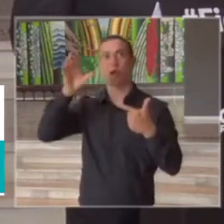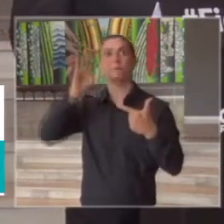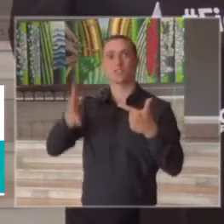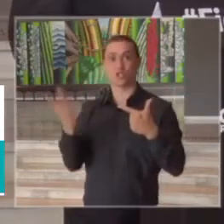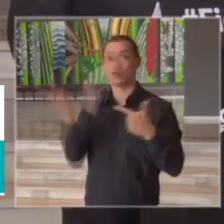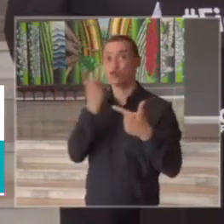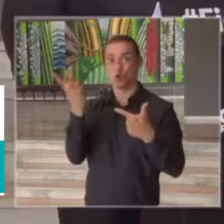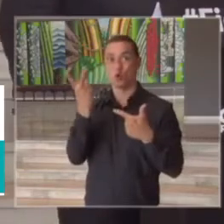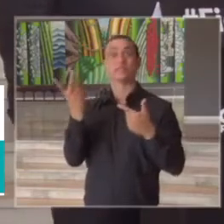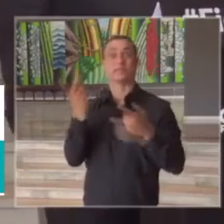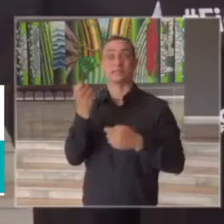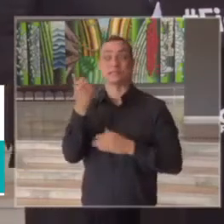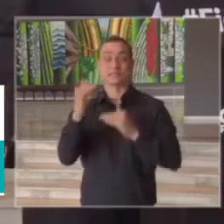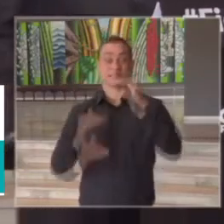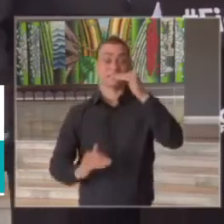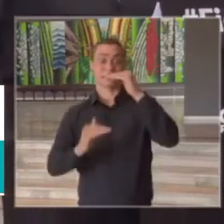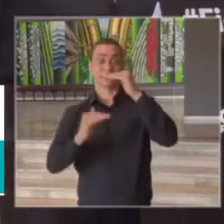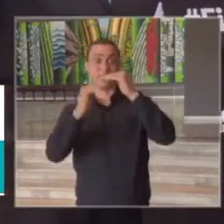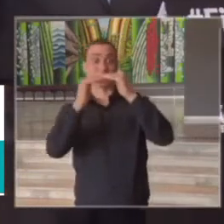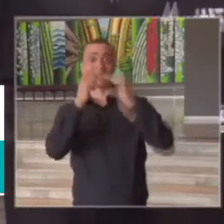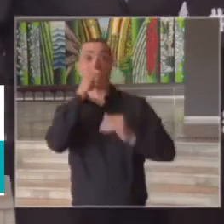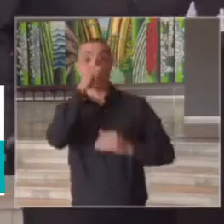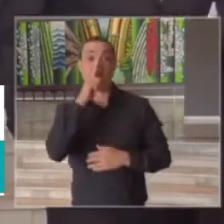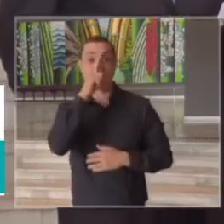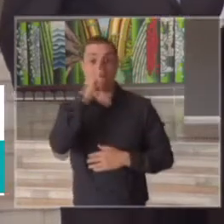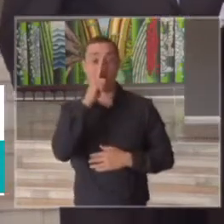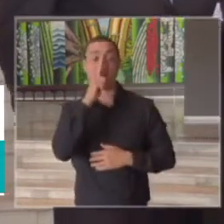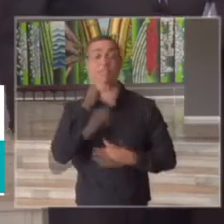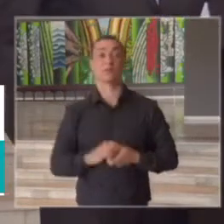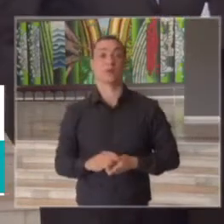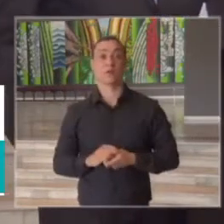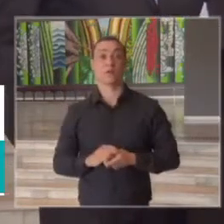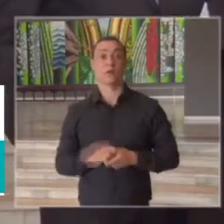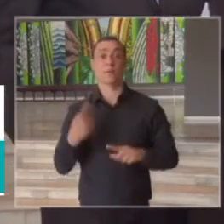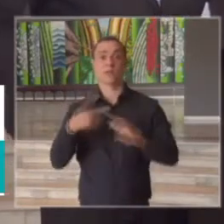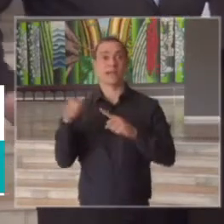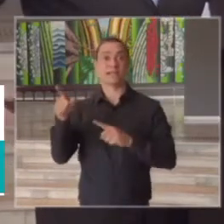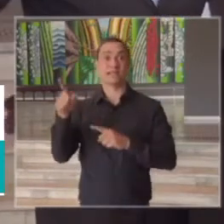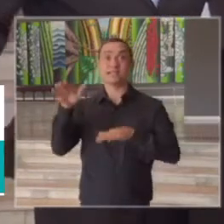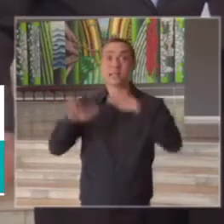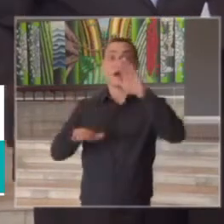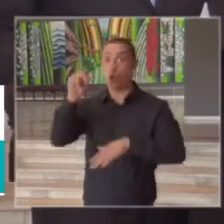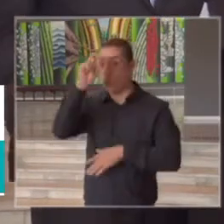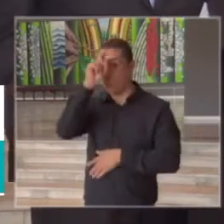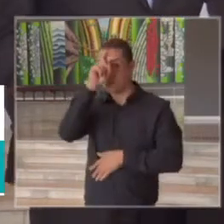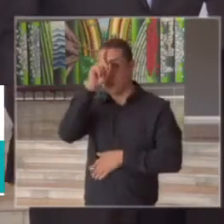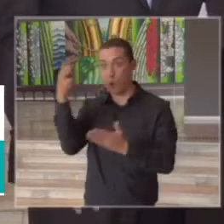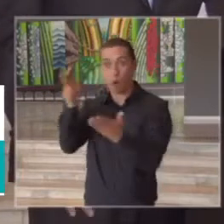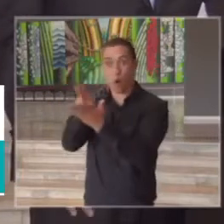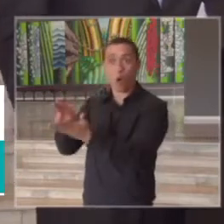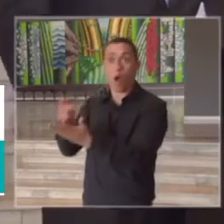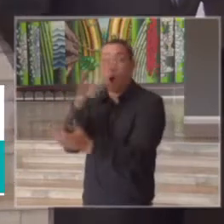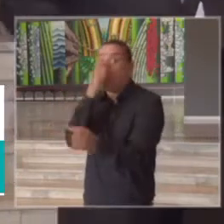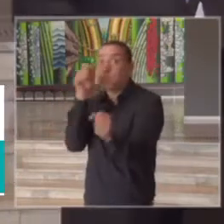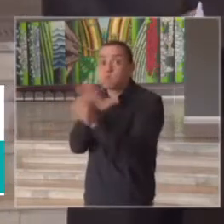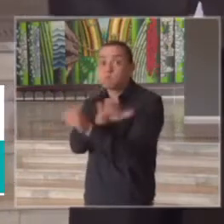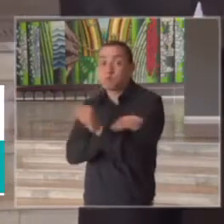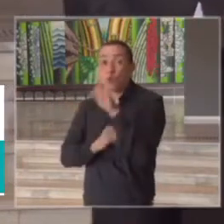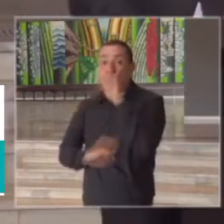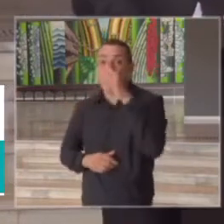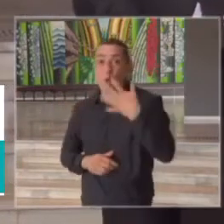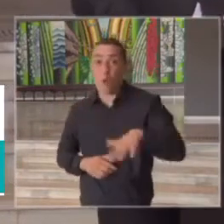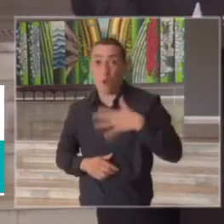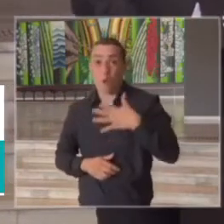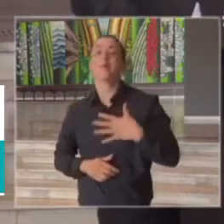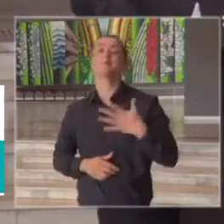chegando numa zona de risco de o sistema não suportar essa sobrecarga de pacientes